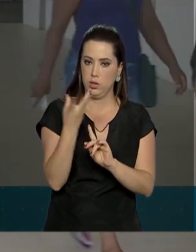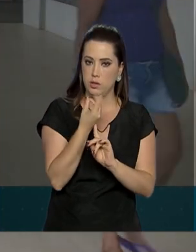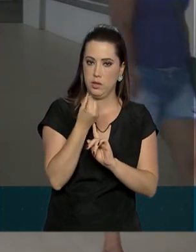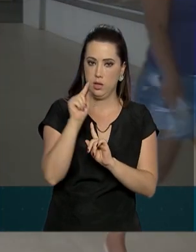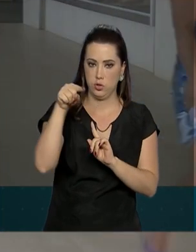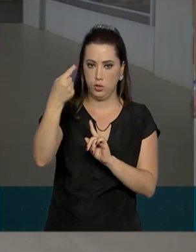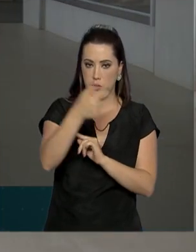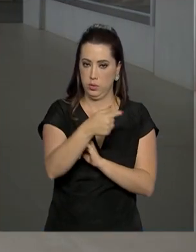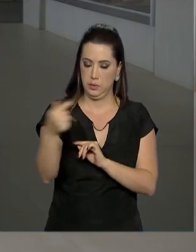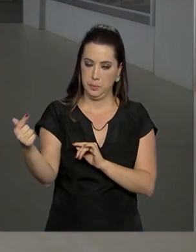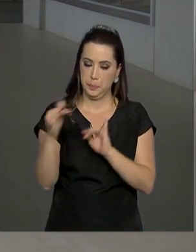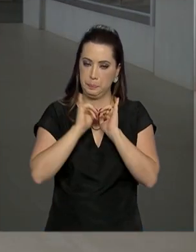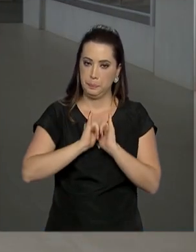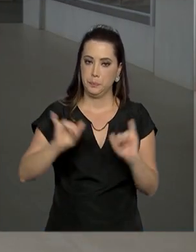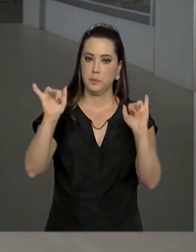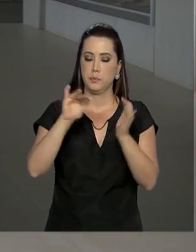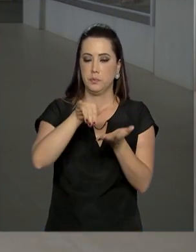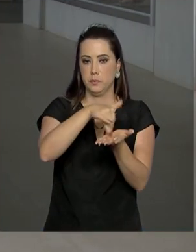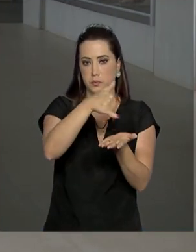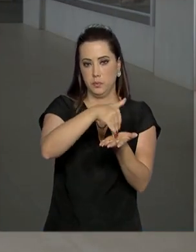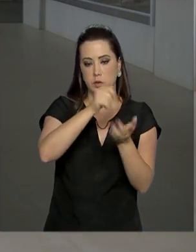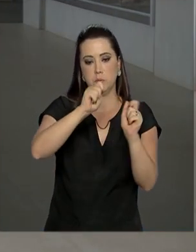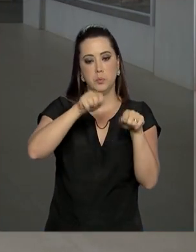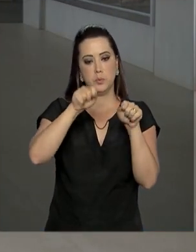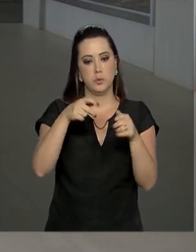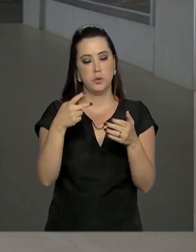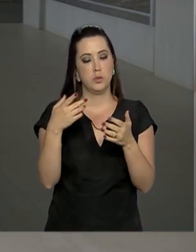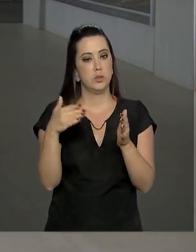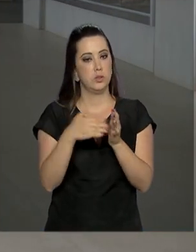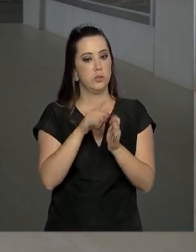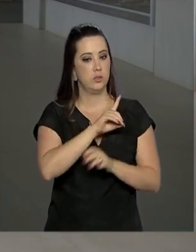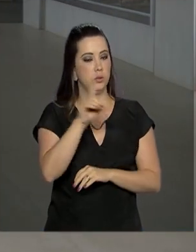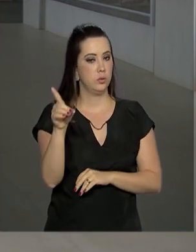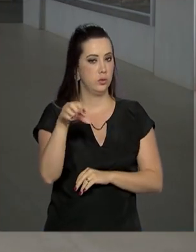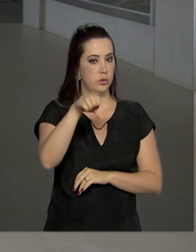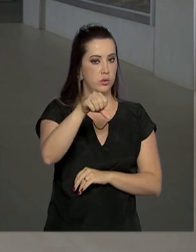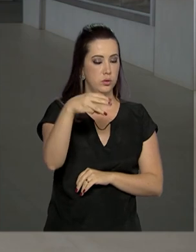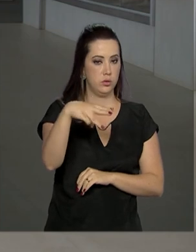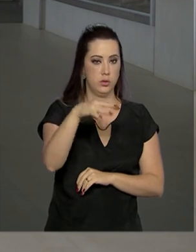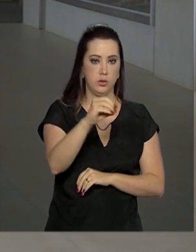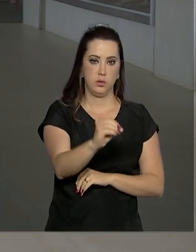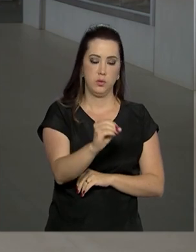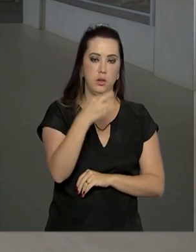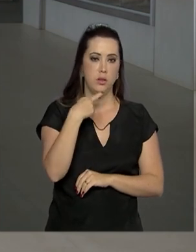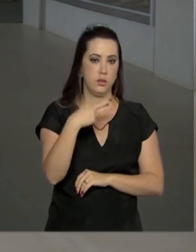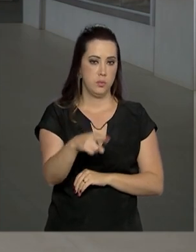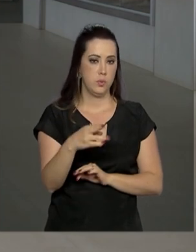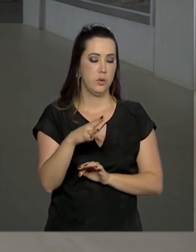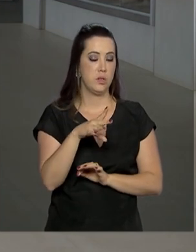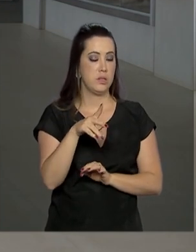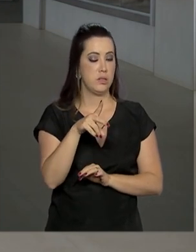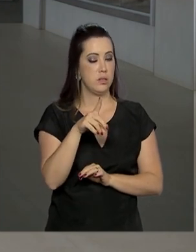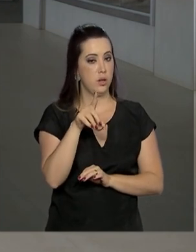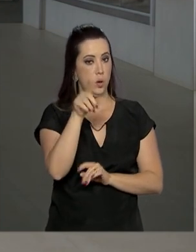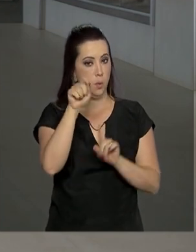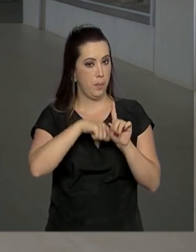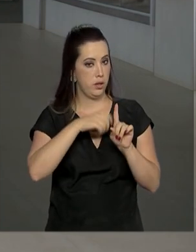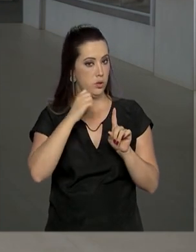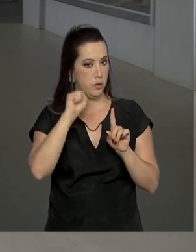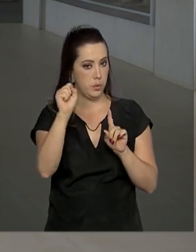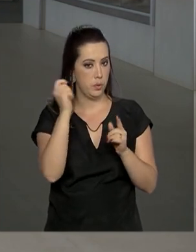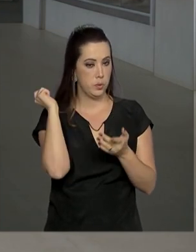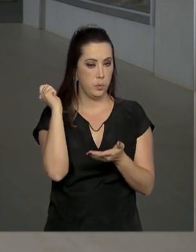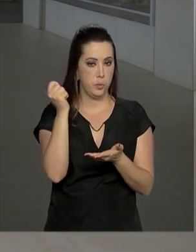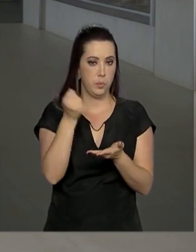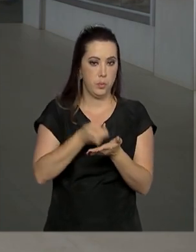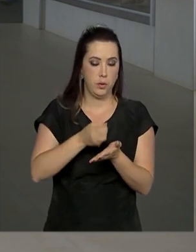na semana que vem. As inscrições podem ser feitas até o dia 9 de março. O resultado sai em abril e os pagamentos